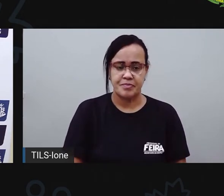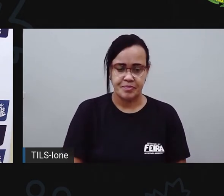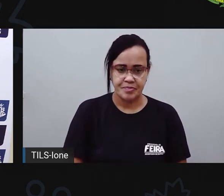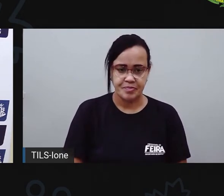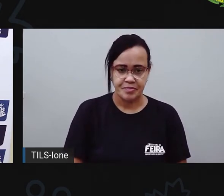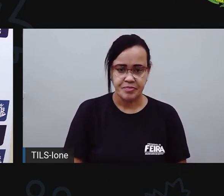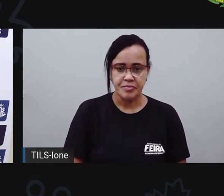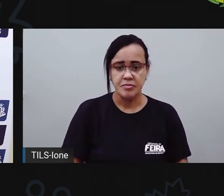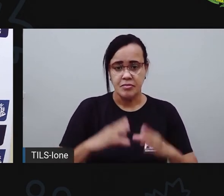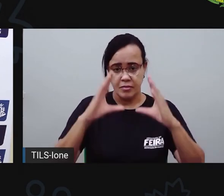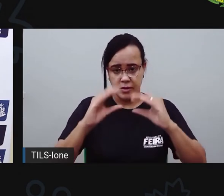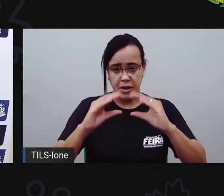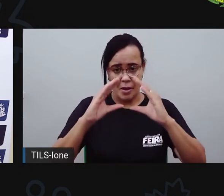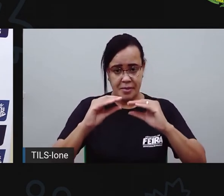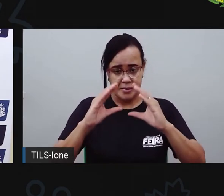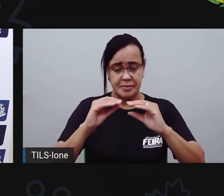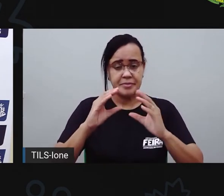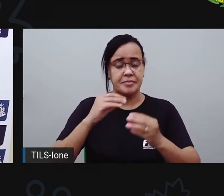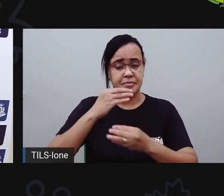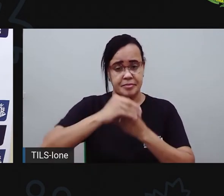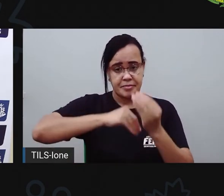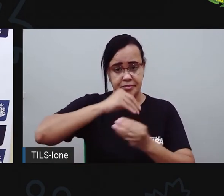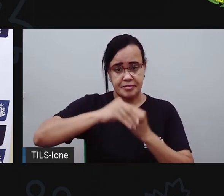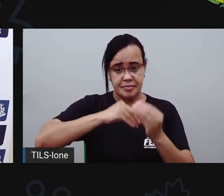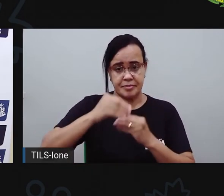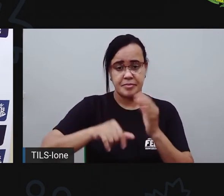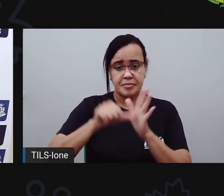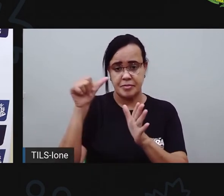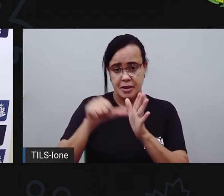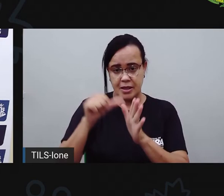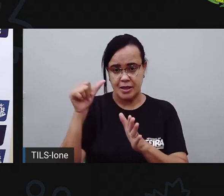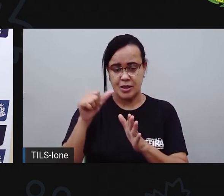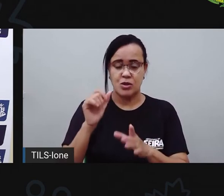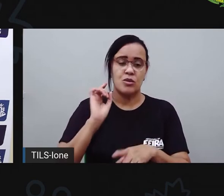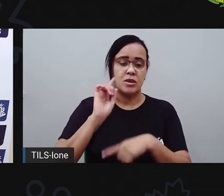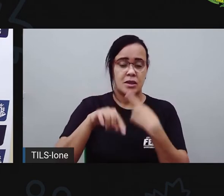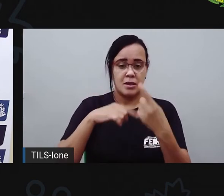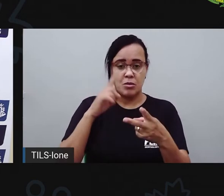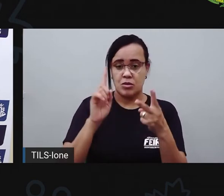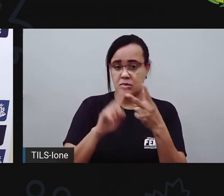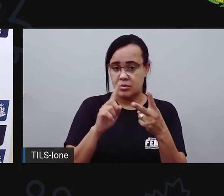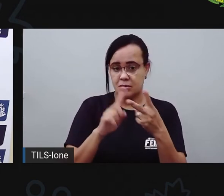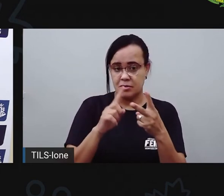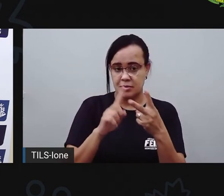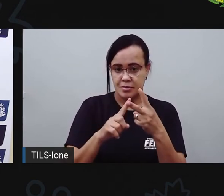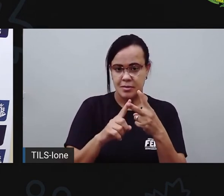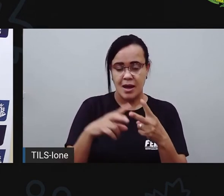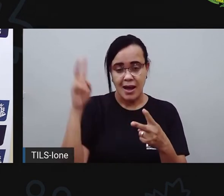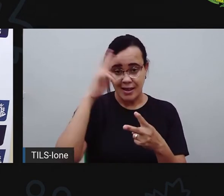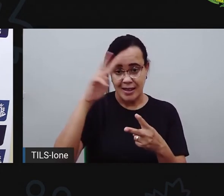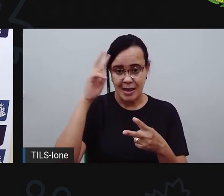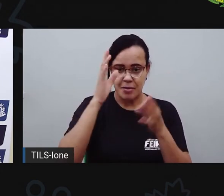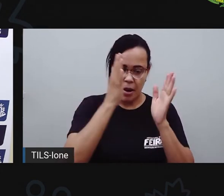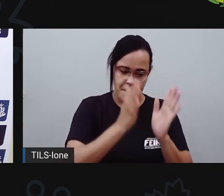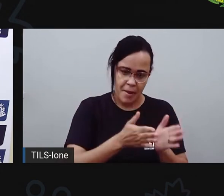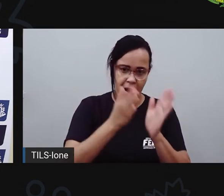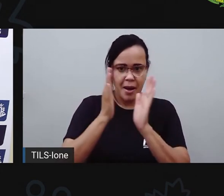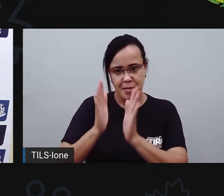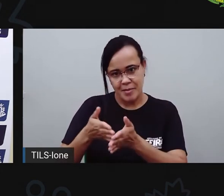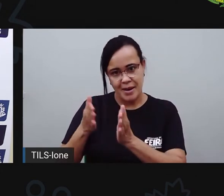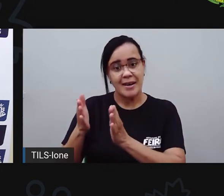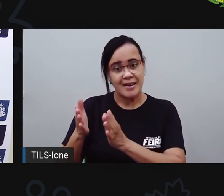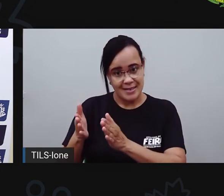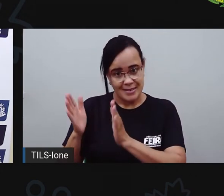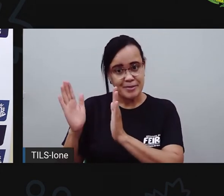massa. Tem a parte também, essa receita são... Lembra que a Pro falou que tem receitas que são duas etapas? Né? A da coxinha eram